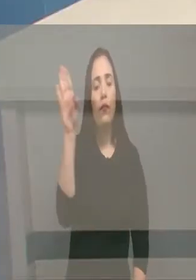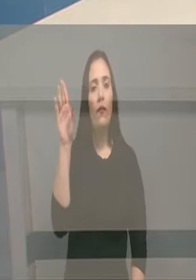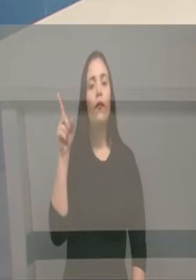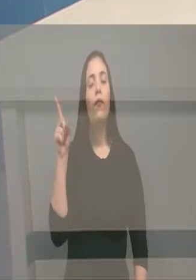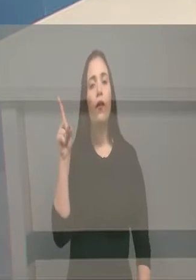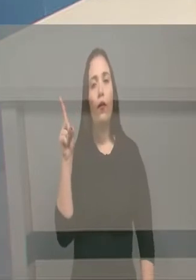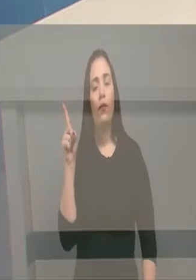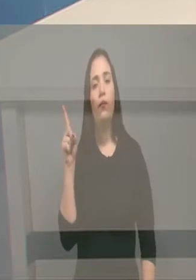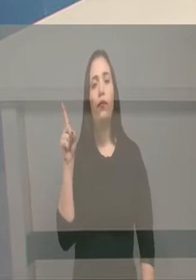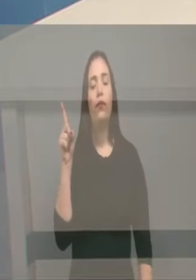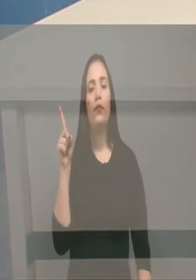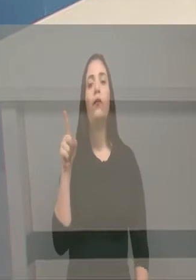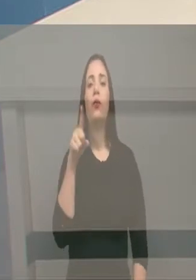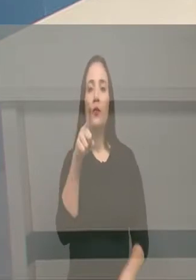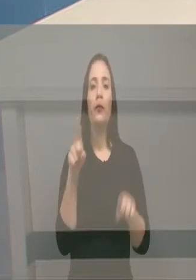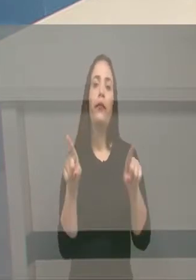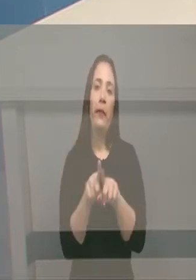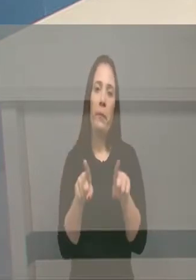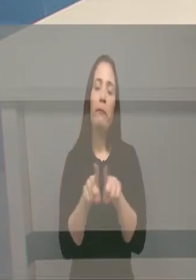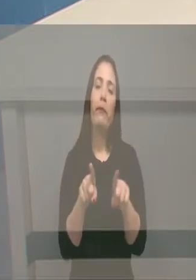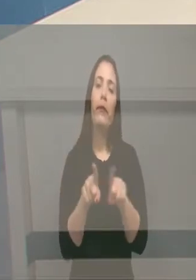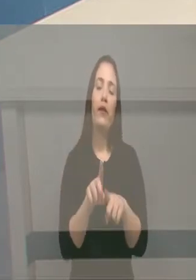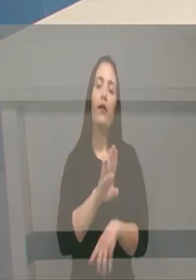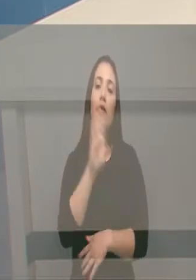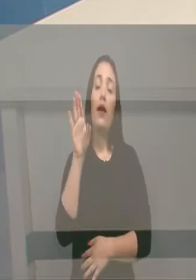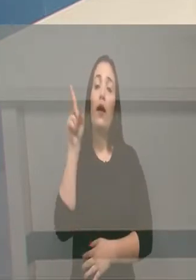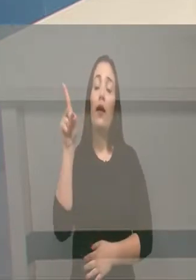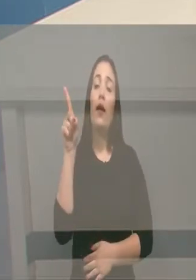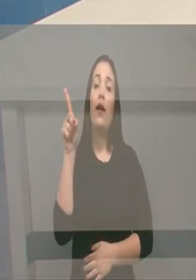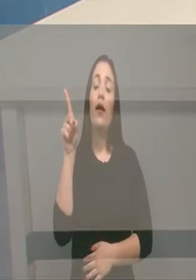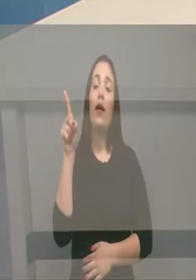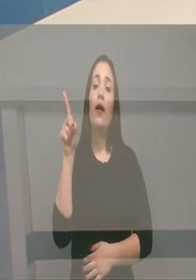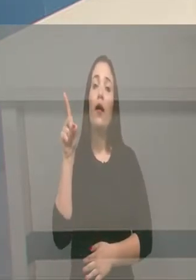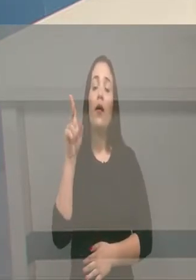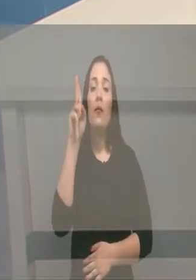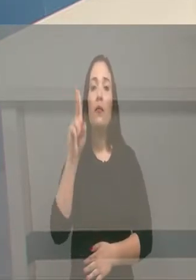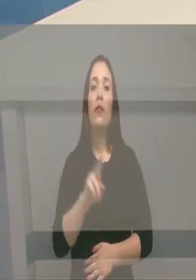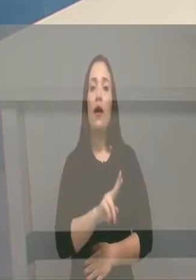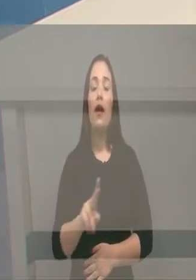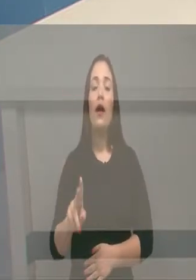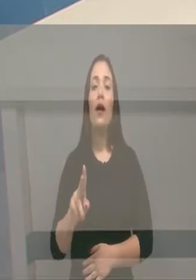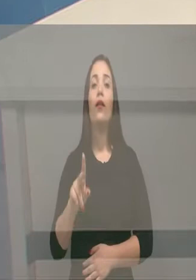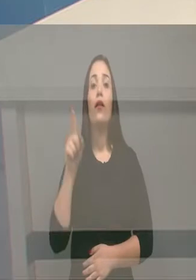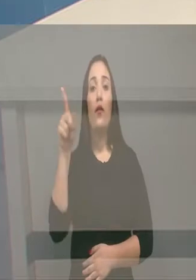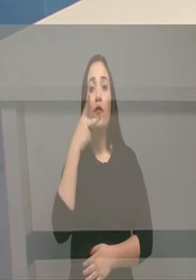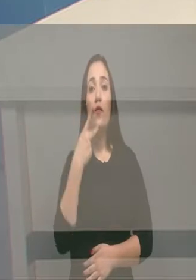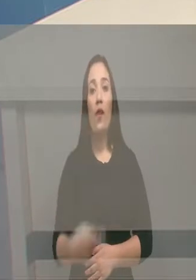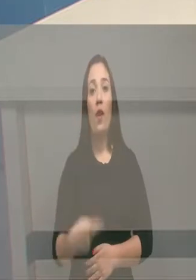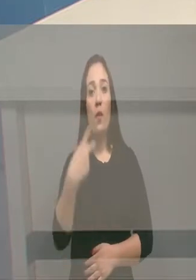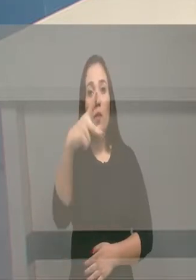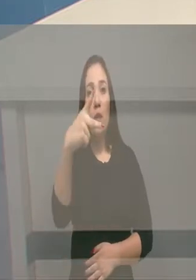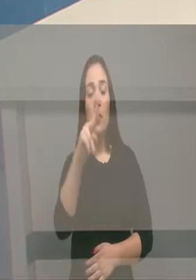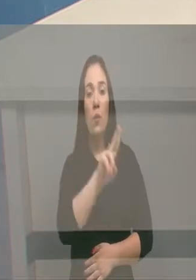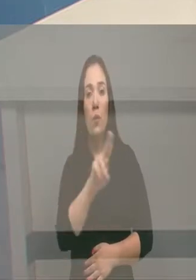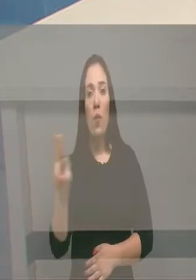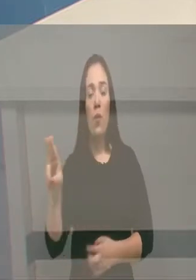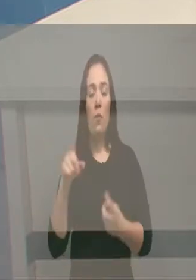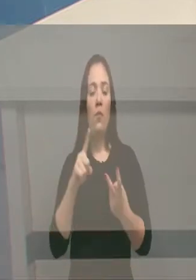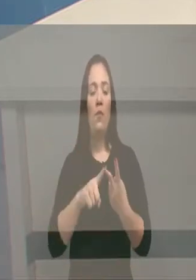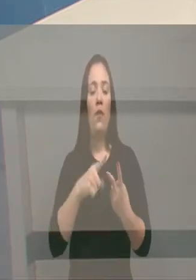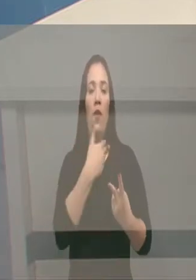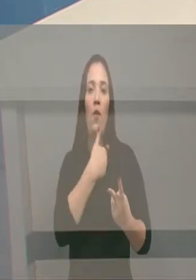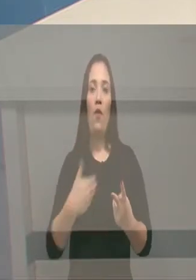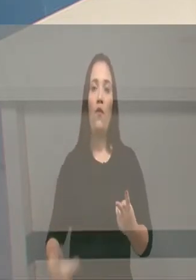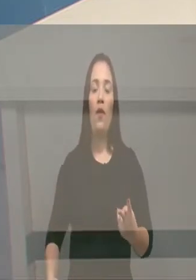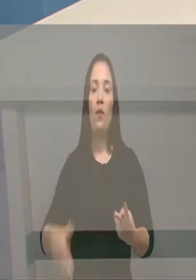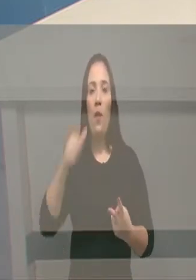o senhor também esteve lá, e o padre, a única pessoa que ele falou foi no seu nome, né, e do governador Camilo,